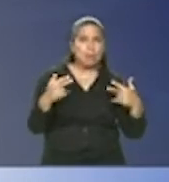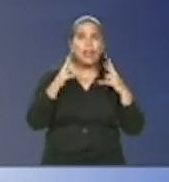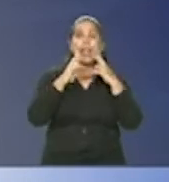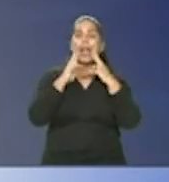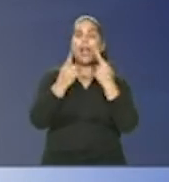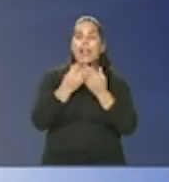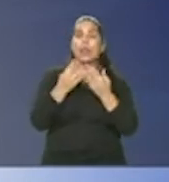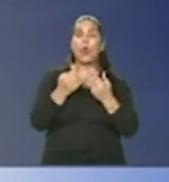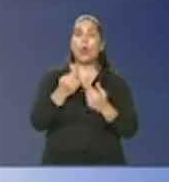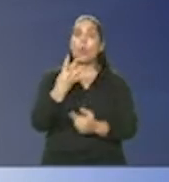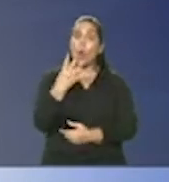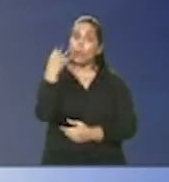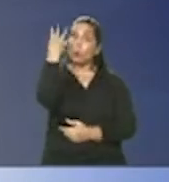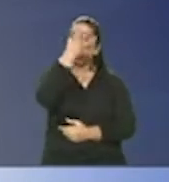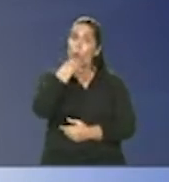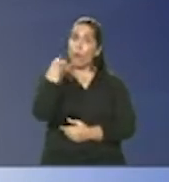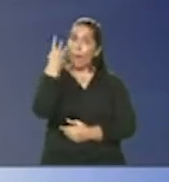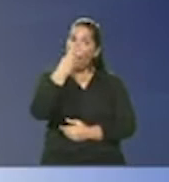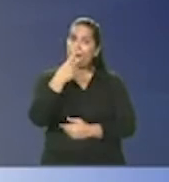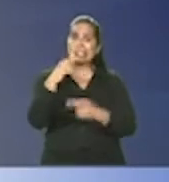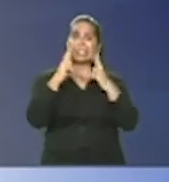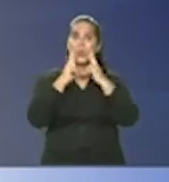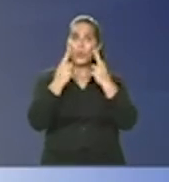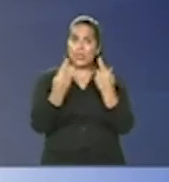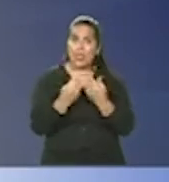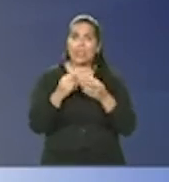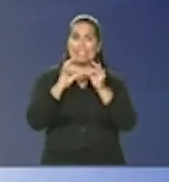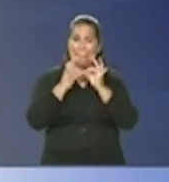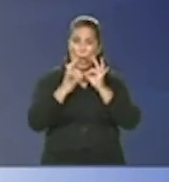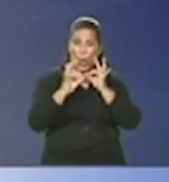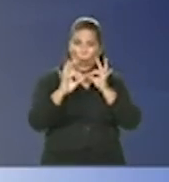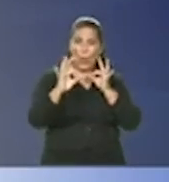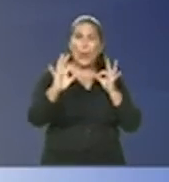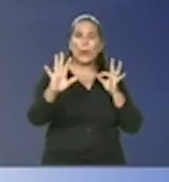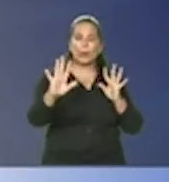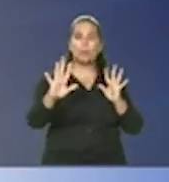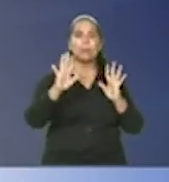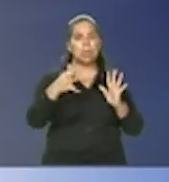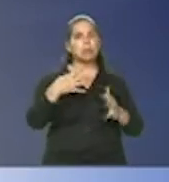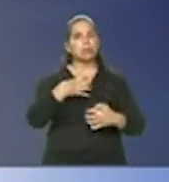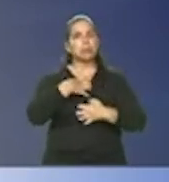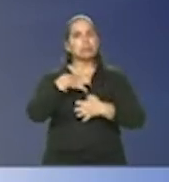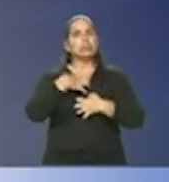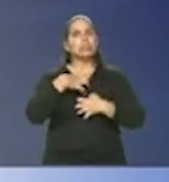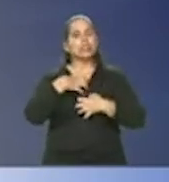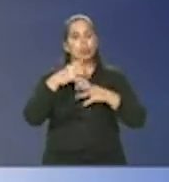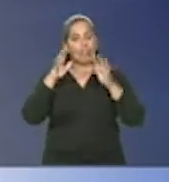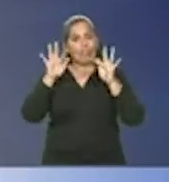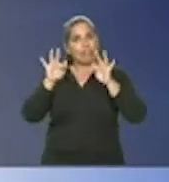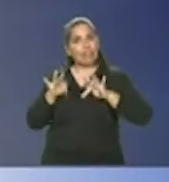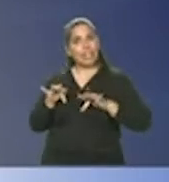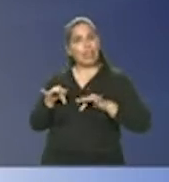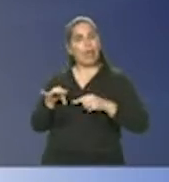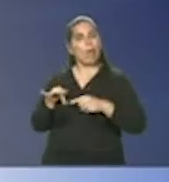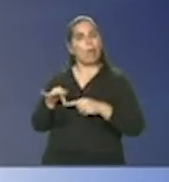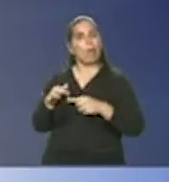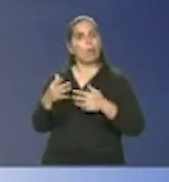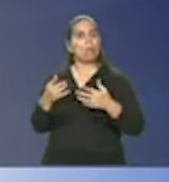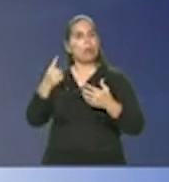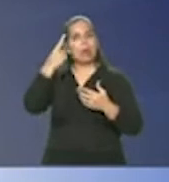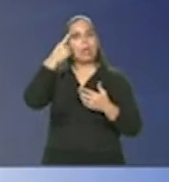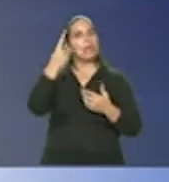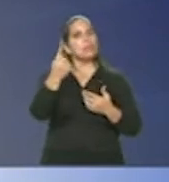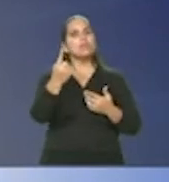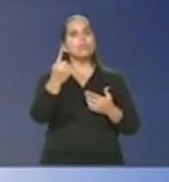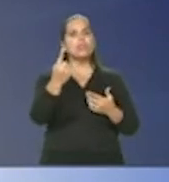durou 4 horas foi uma reunião longa mas eu tenho a impressão de que no final a ideia é que